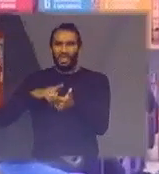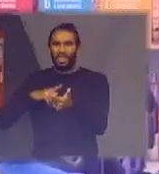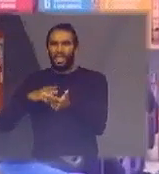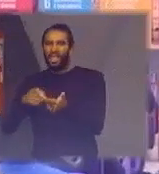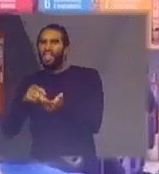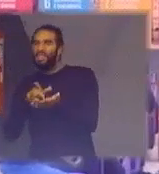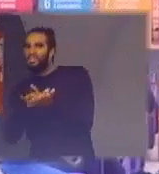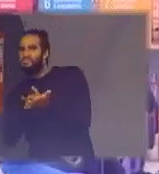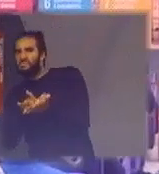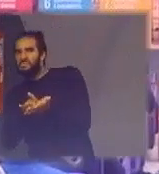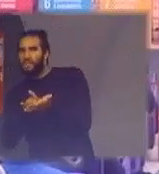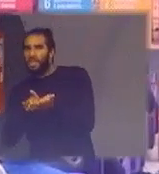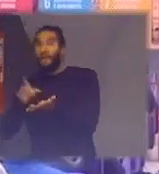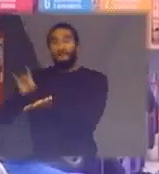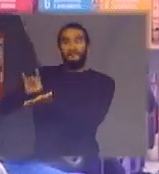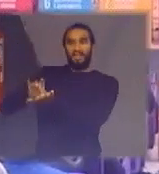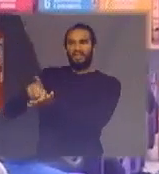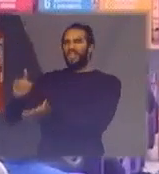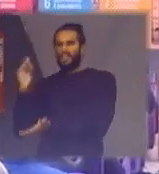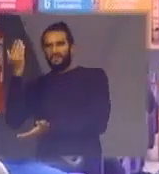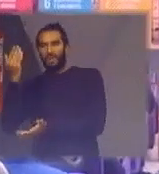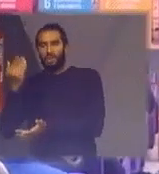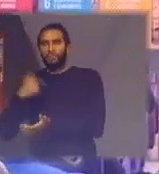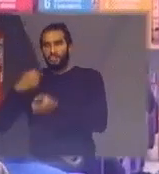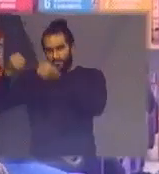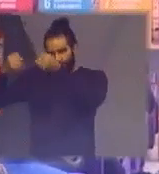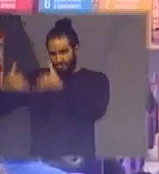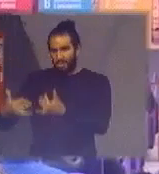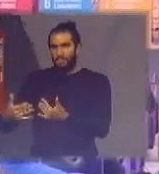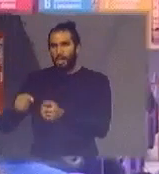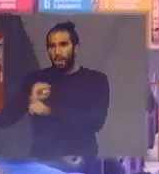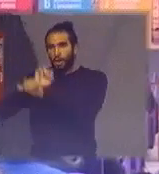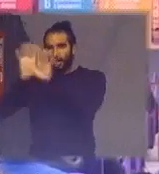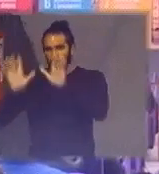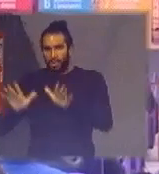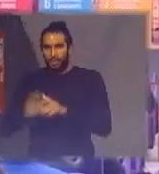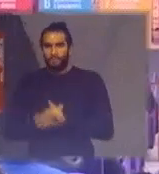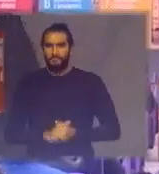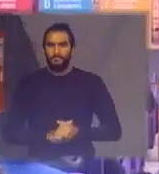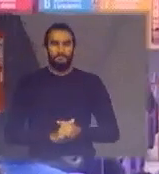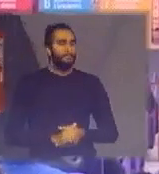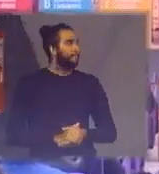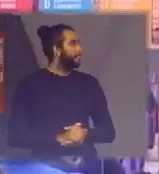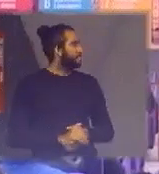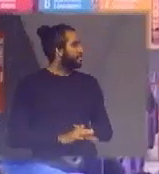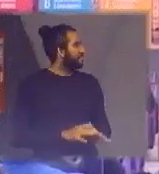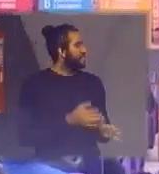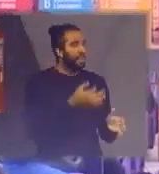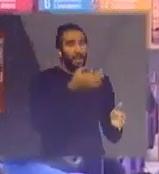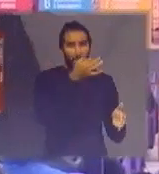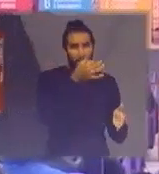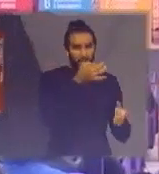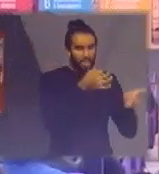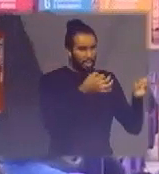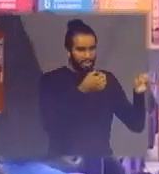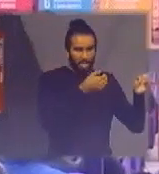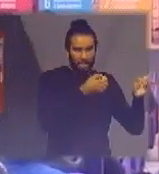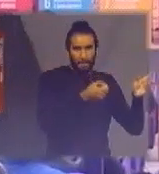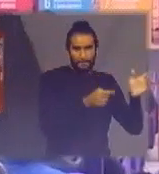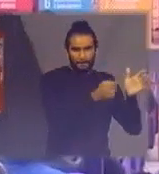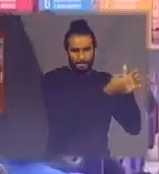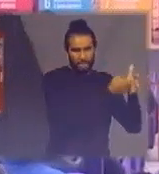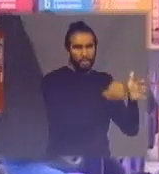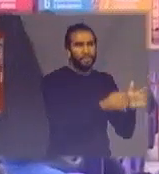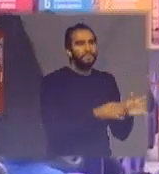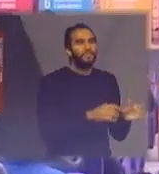tudo isso que a gente ouve aí sobre eletrônicos eu vou comentar essa pergunta rapidamente foi